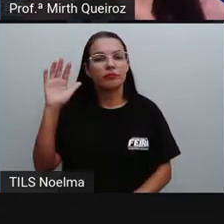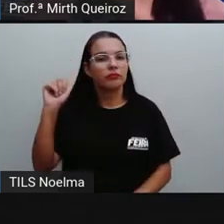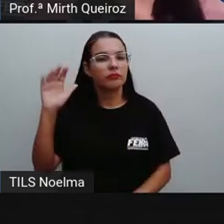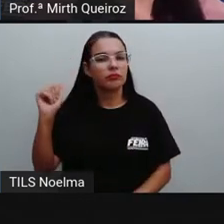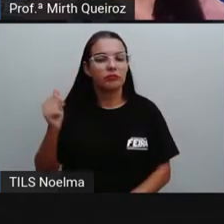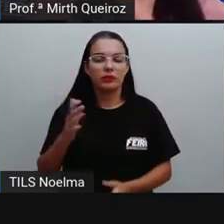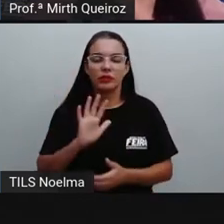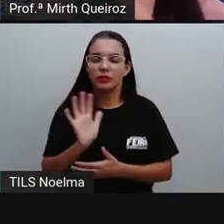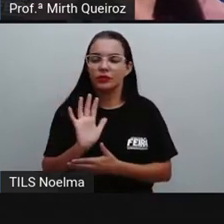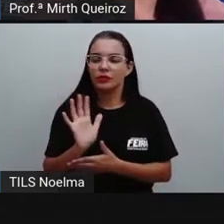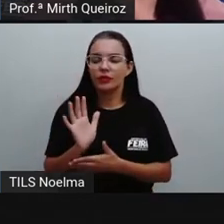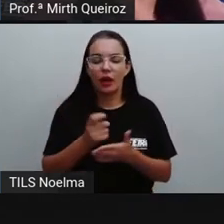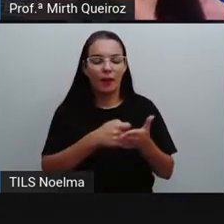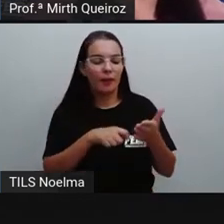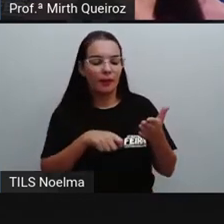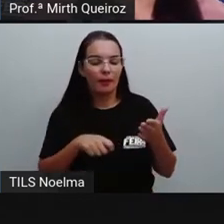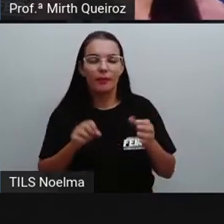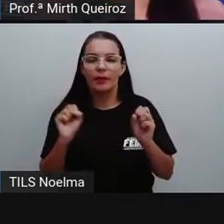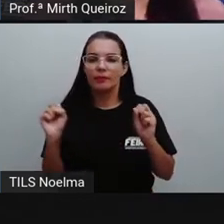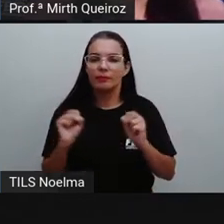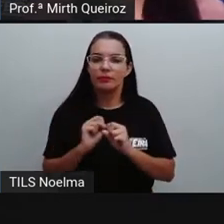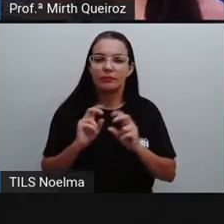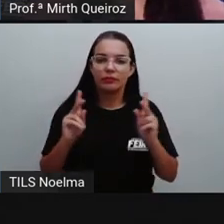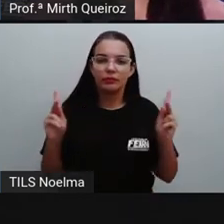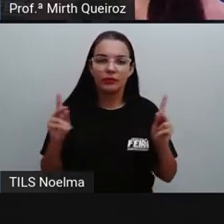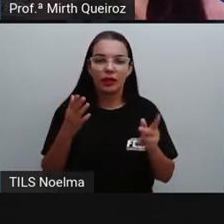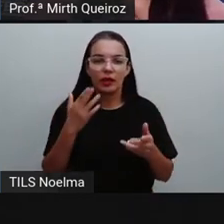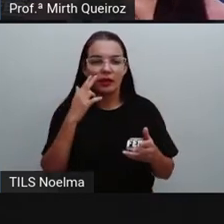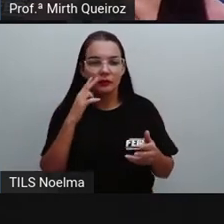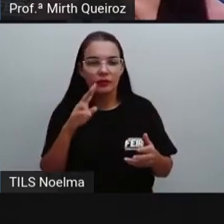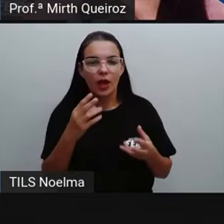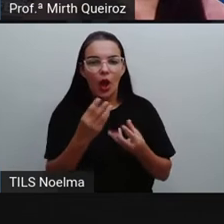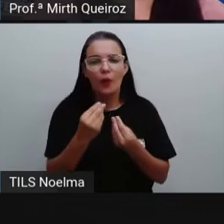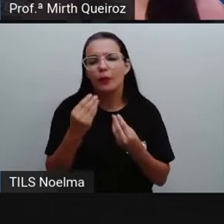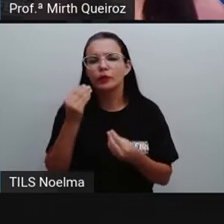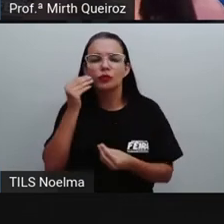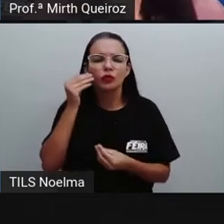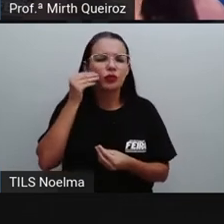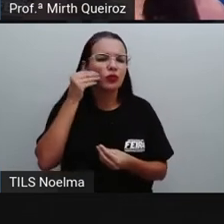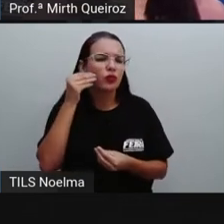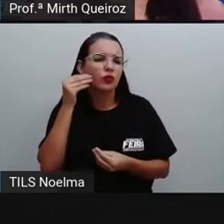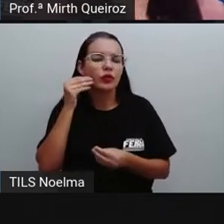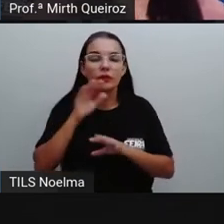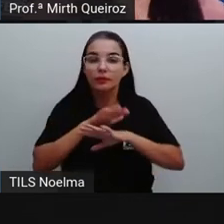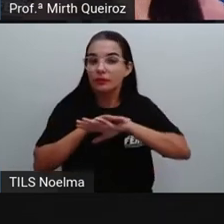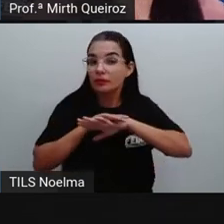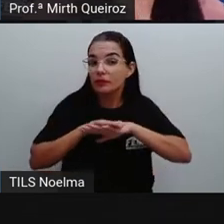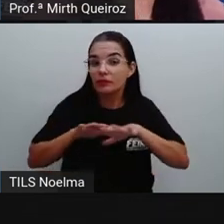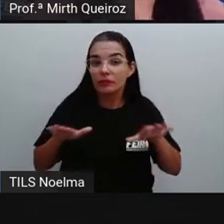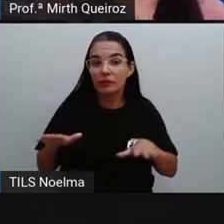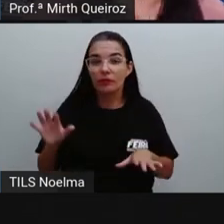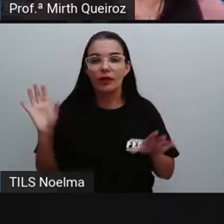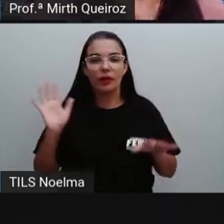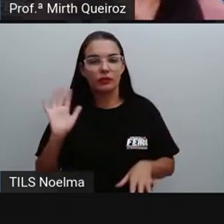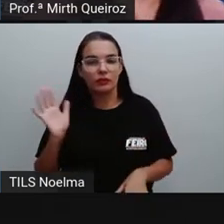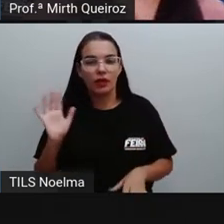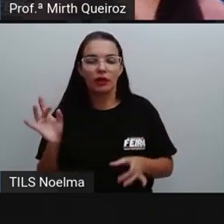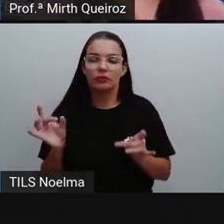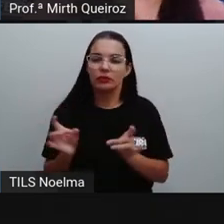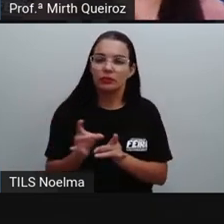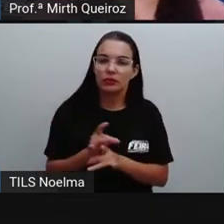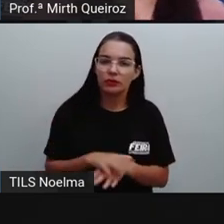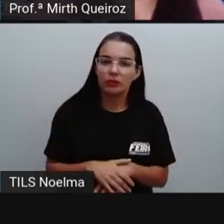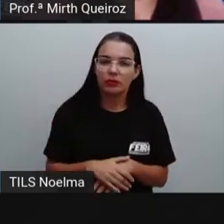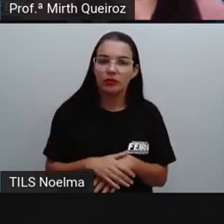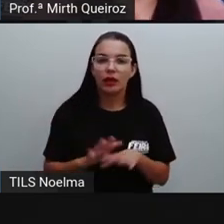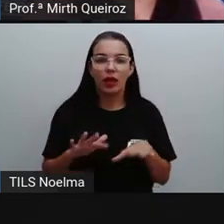aí da pessoa, né? Como a gente tem aqui muitos beijinhos, né? Que é a expressão desespedida. E no